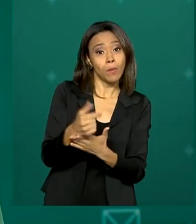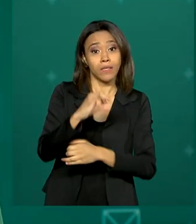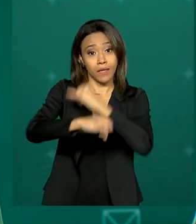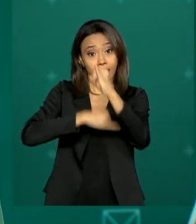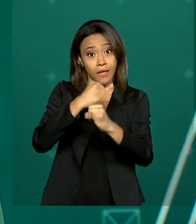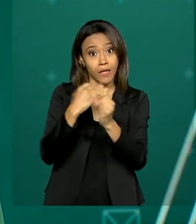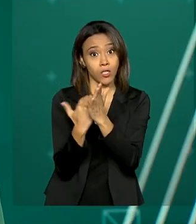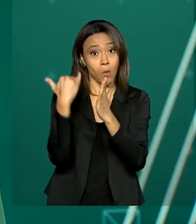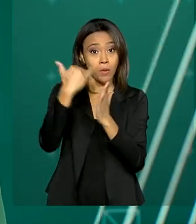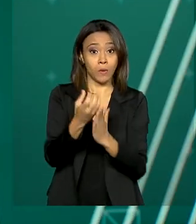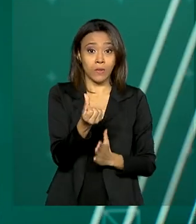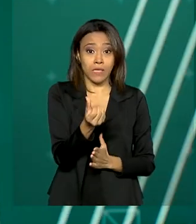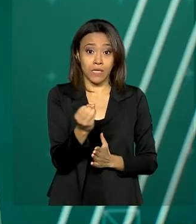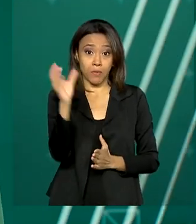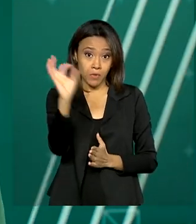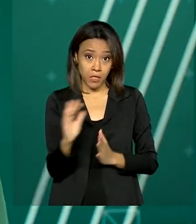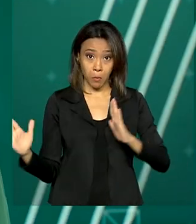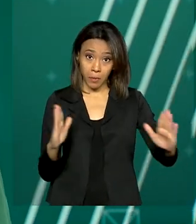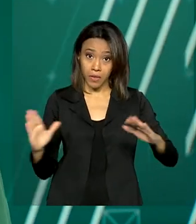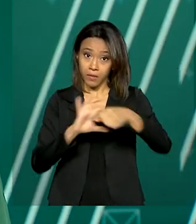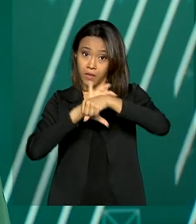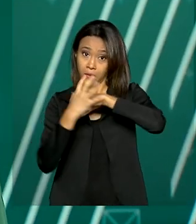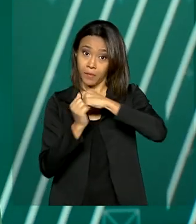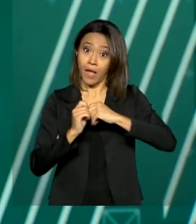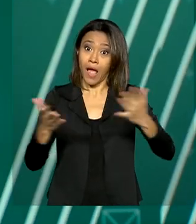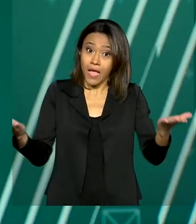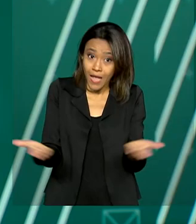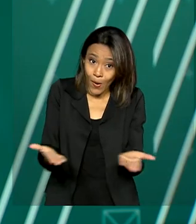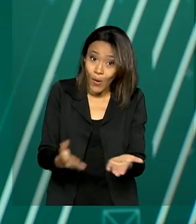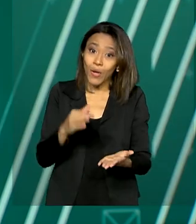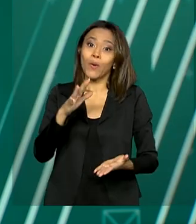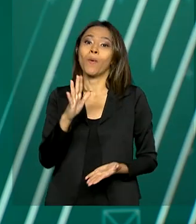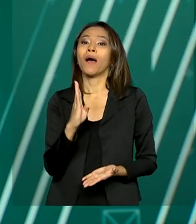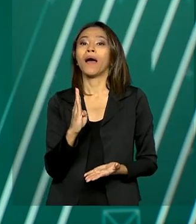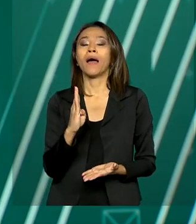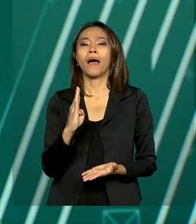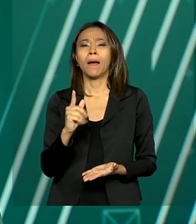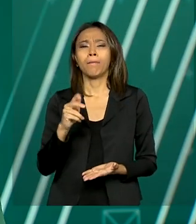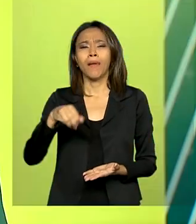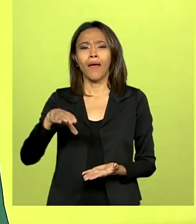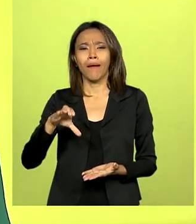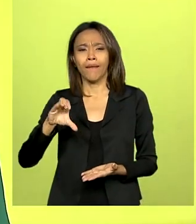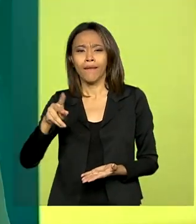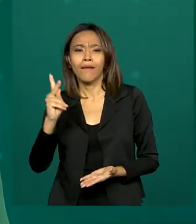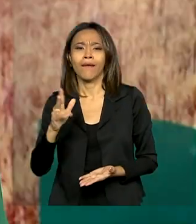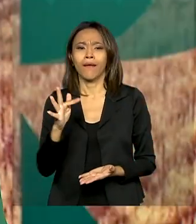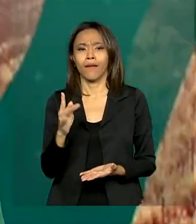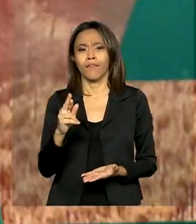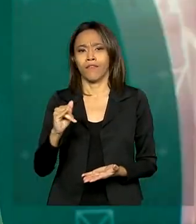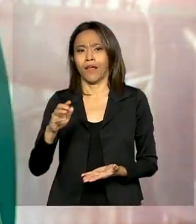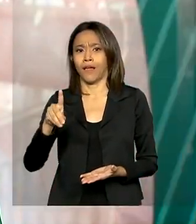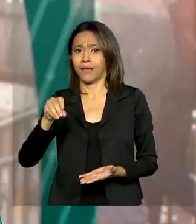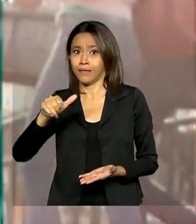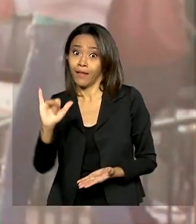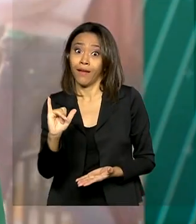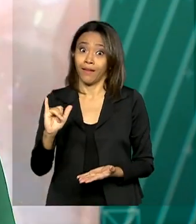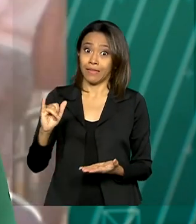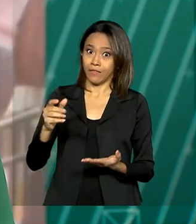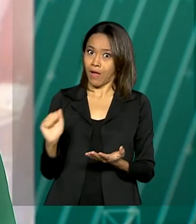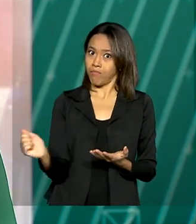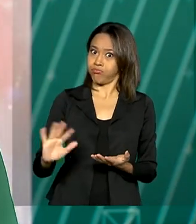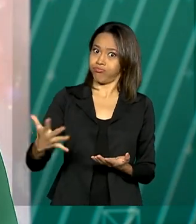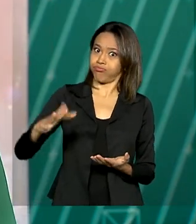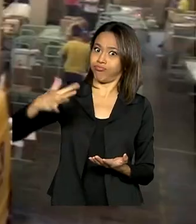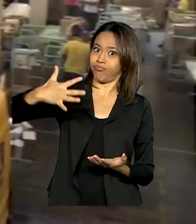% durante a pandemia. E com a chegada da Black Friday, a expectativa é grande. Os correios já estão se programando para um aumento de